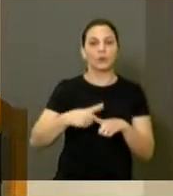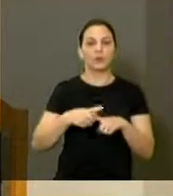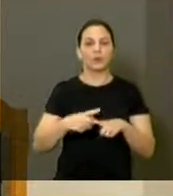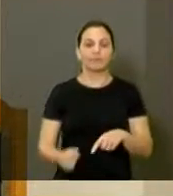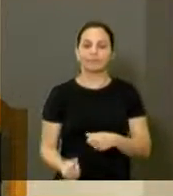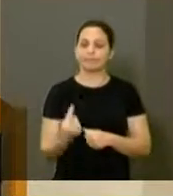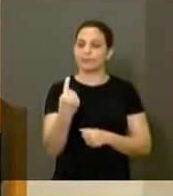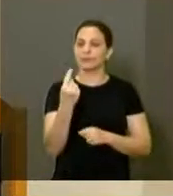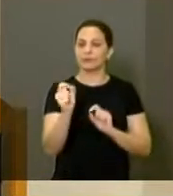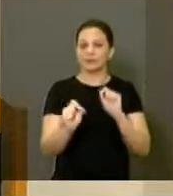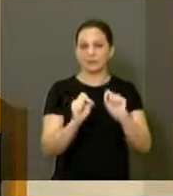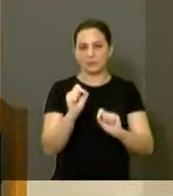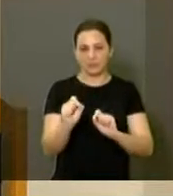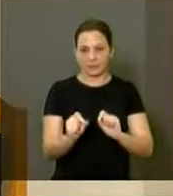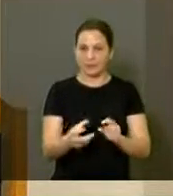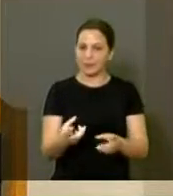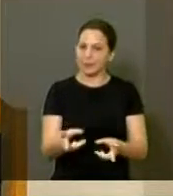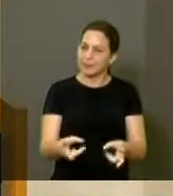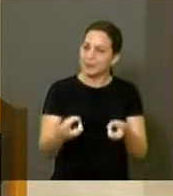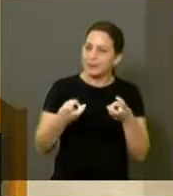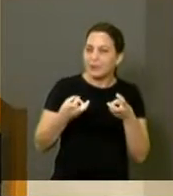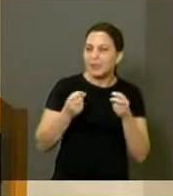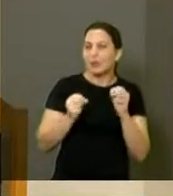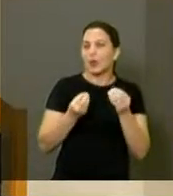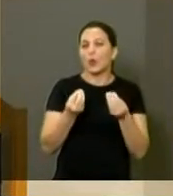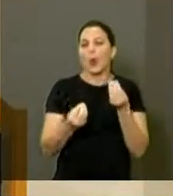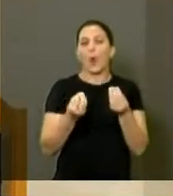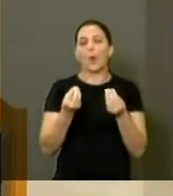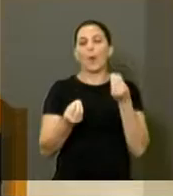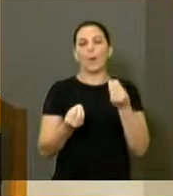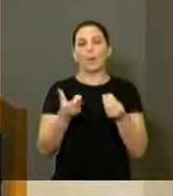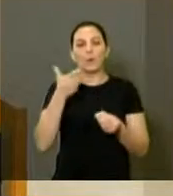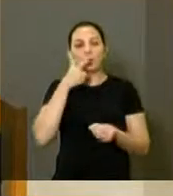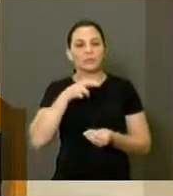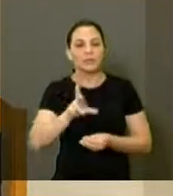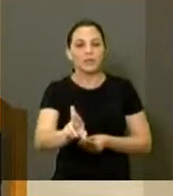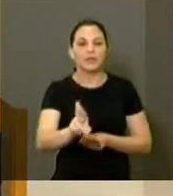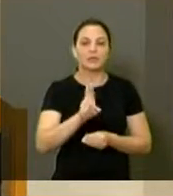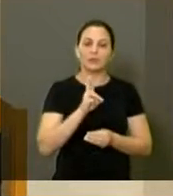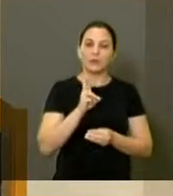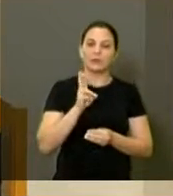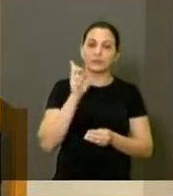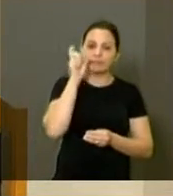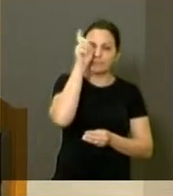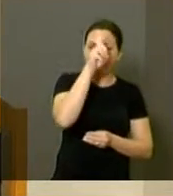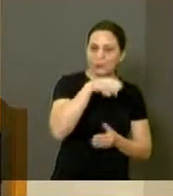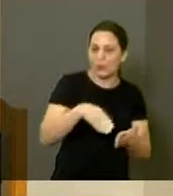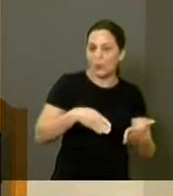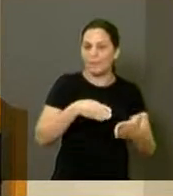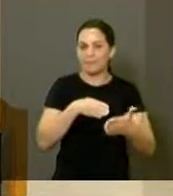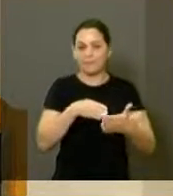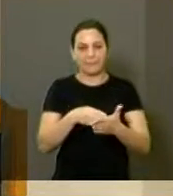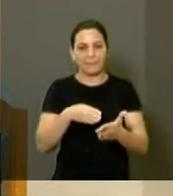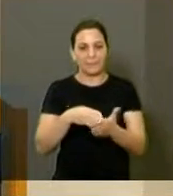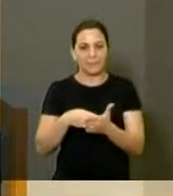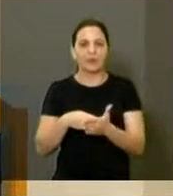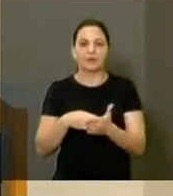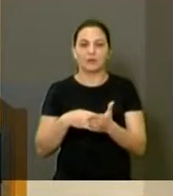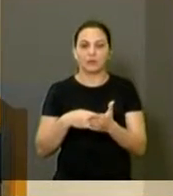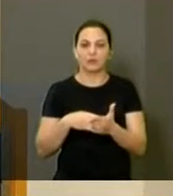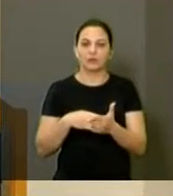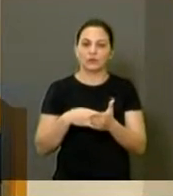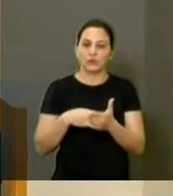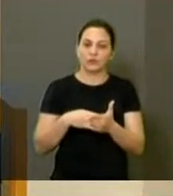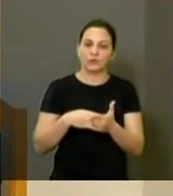a gente percebe que não tem uma outra forma de a gente conseguir receber a resposta no prazo e a gente fica ocupando